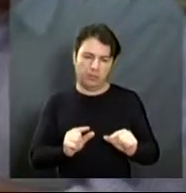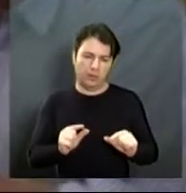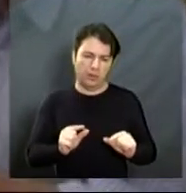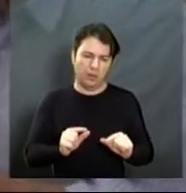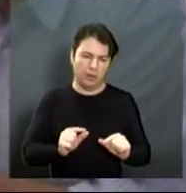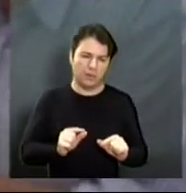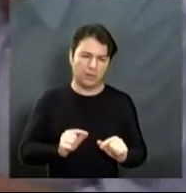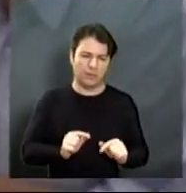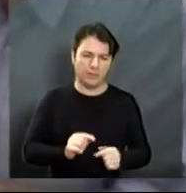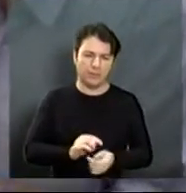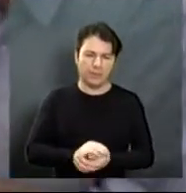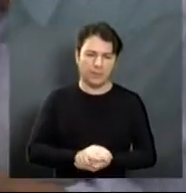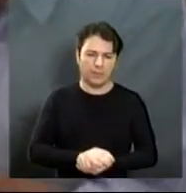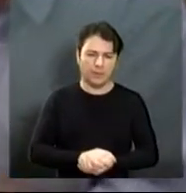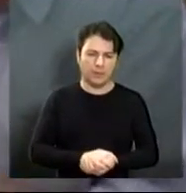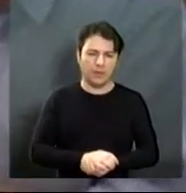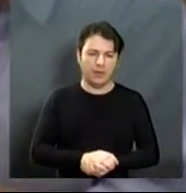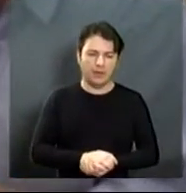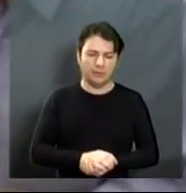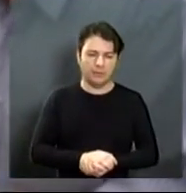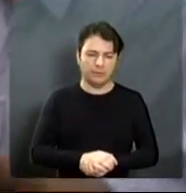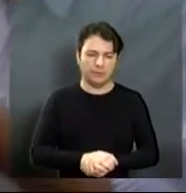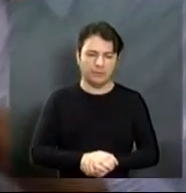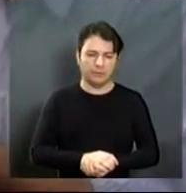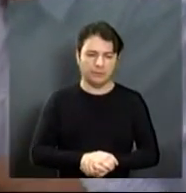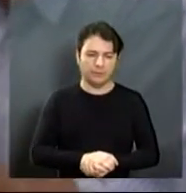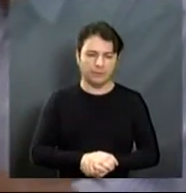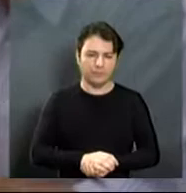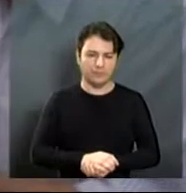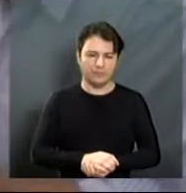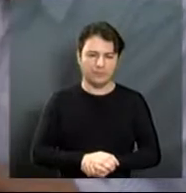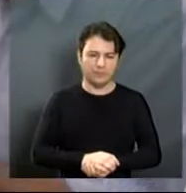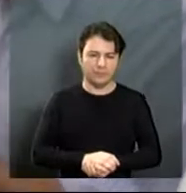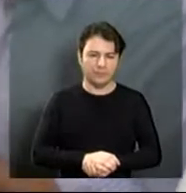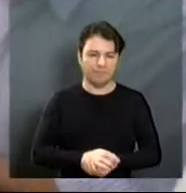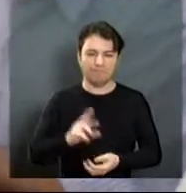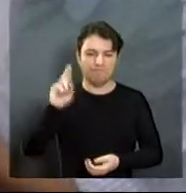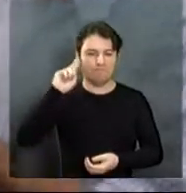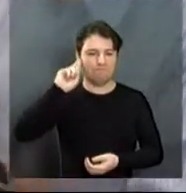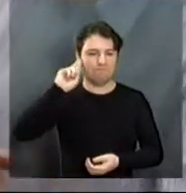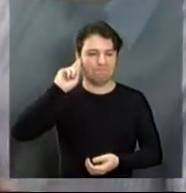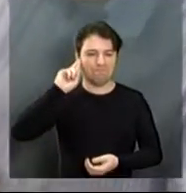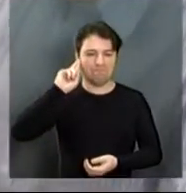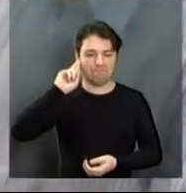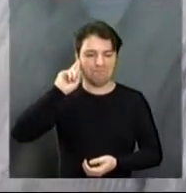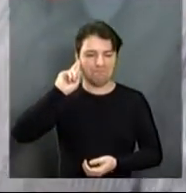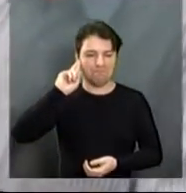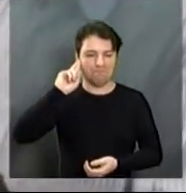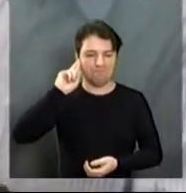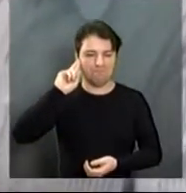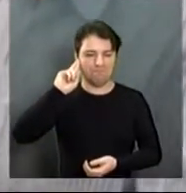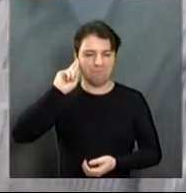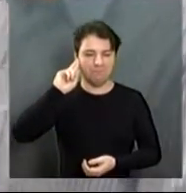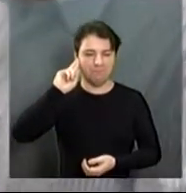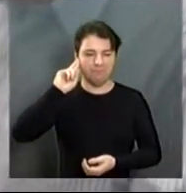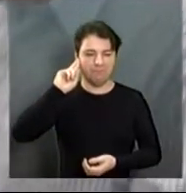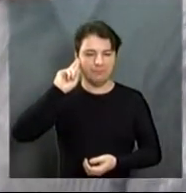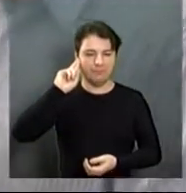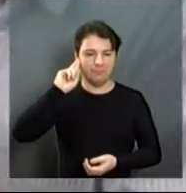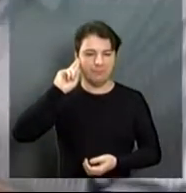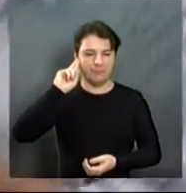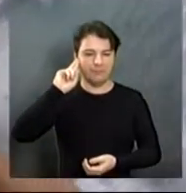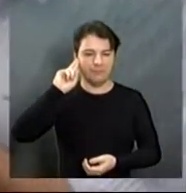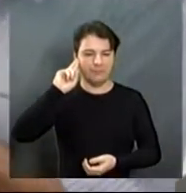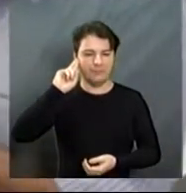do terceiro governo Edinho, nós reduzimos de 53% no milícios. Nós tivemos o último ano, fizemos a passagem de 30